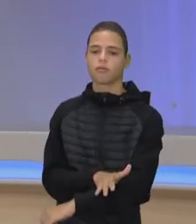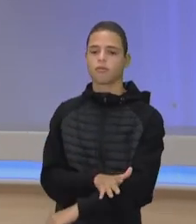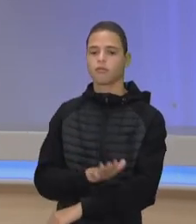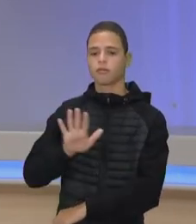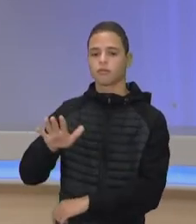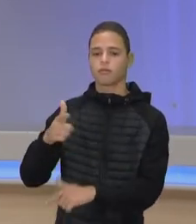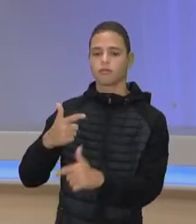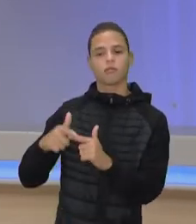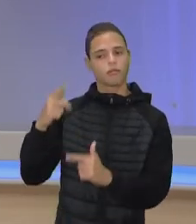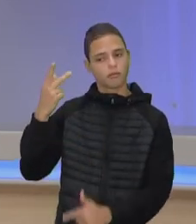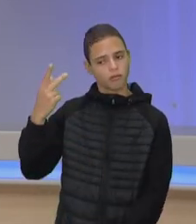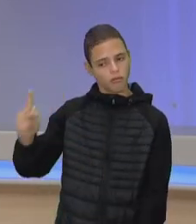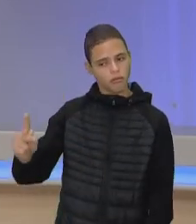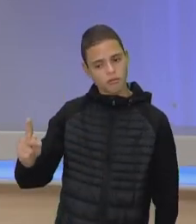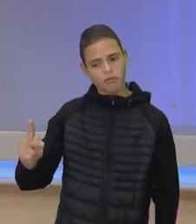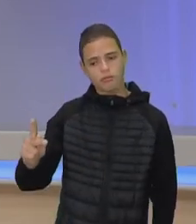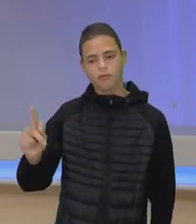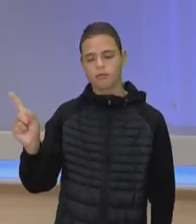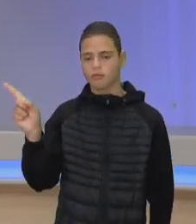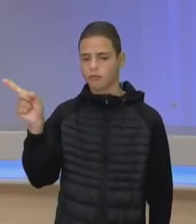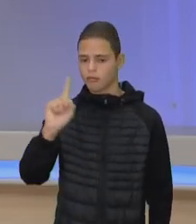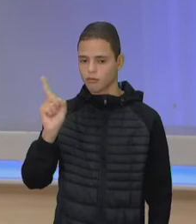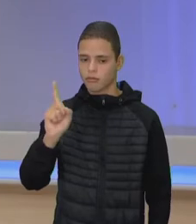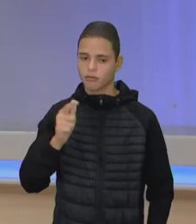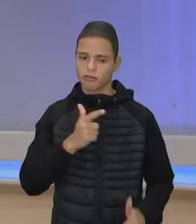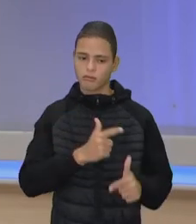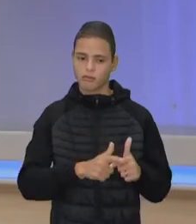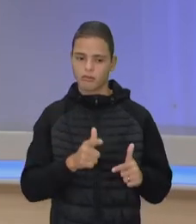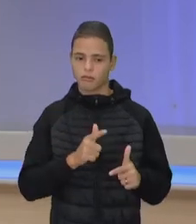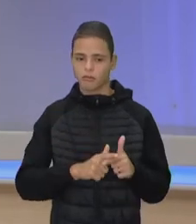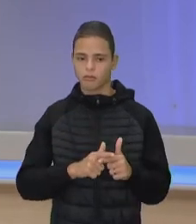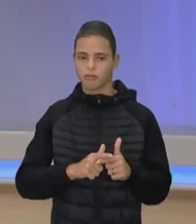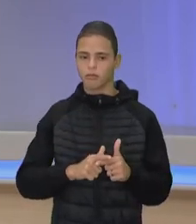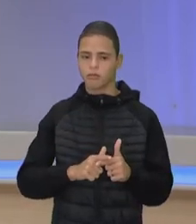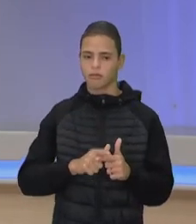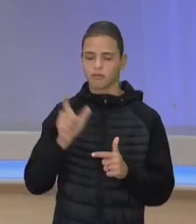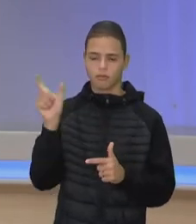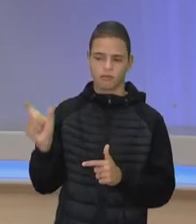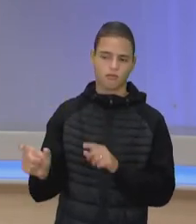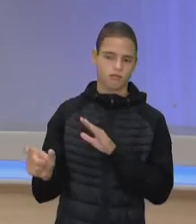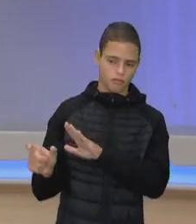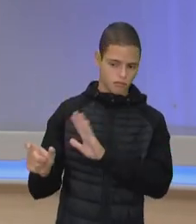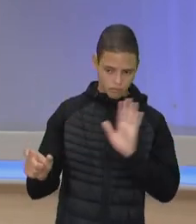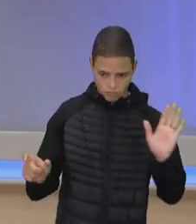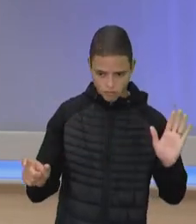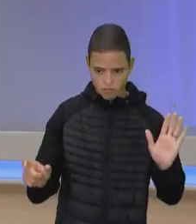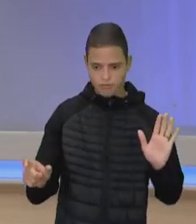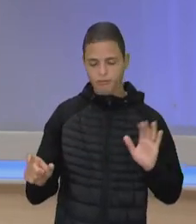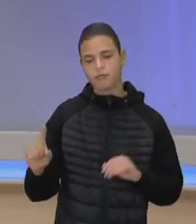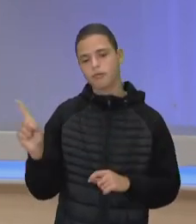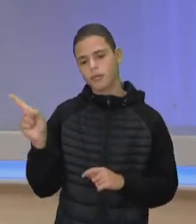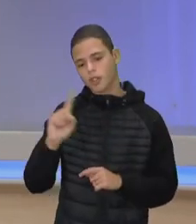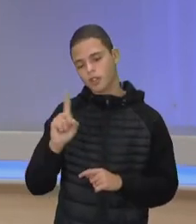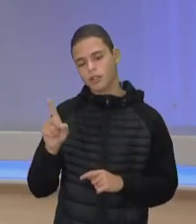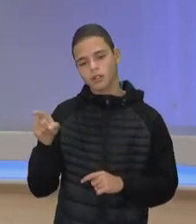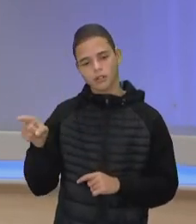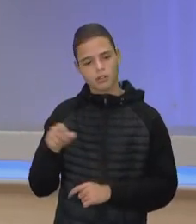problema é só dele. O problema é estar com a pessoa que é racista. Não, essa pessoa, ela é racista